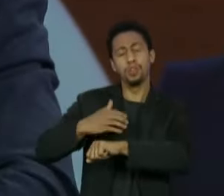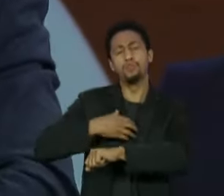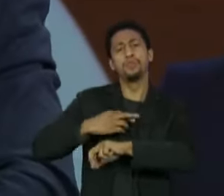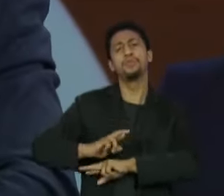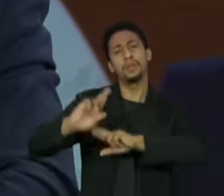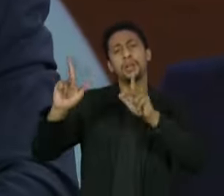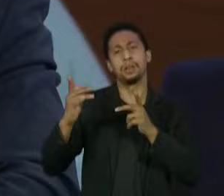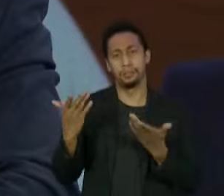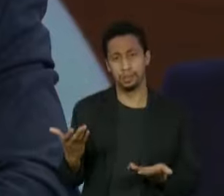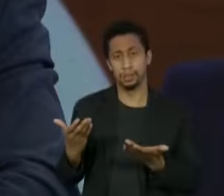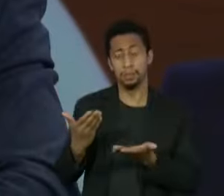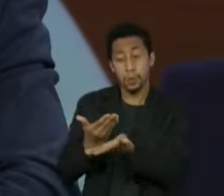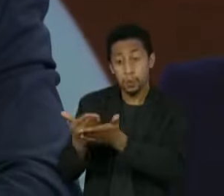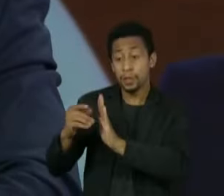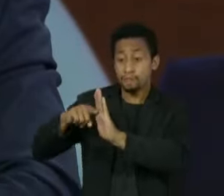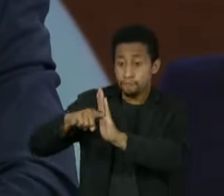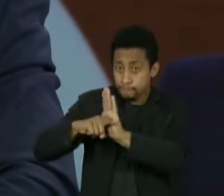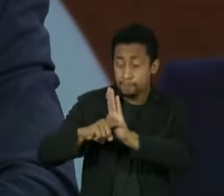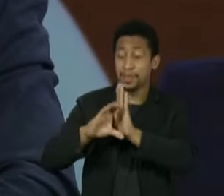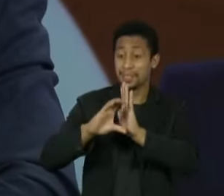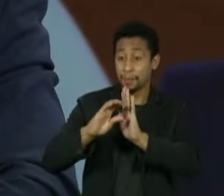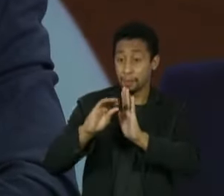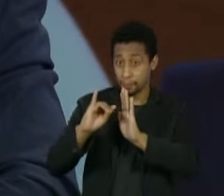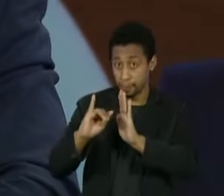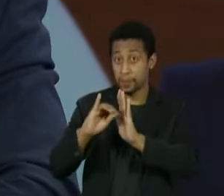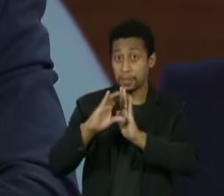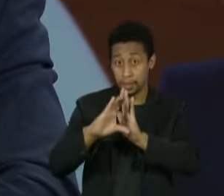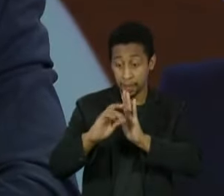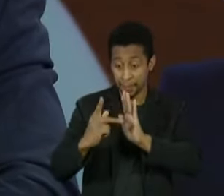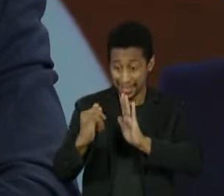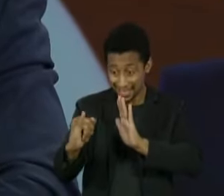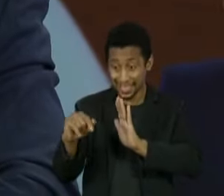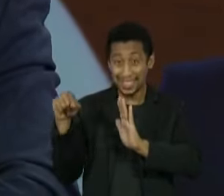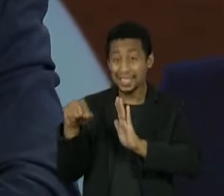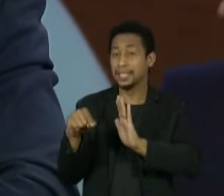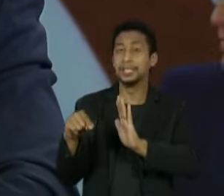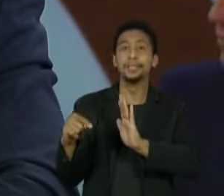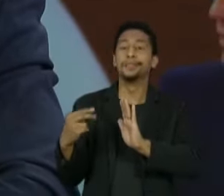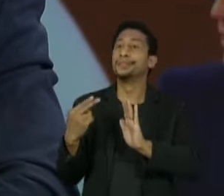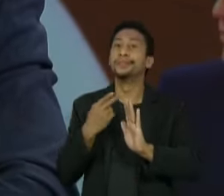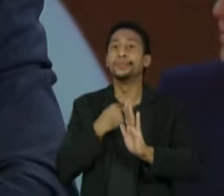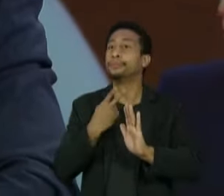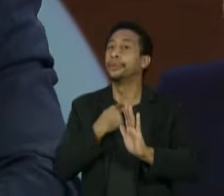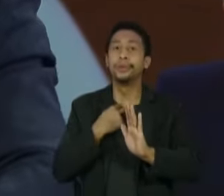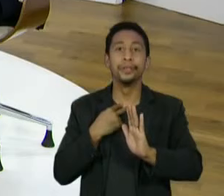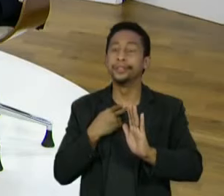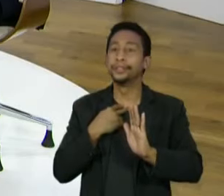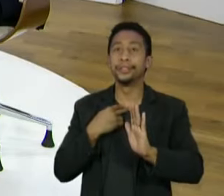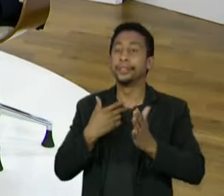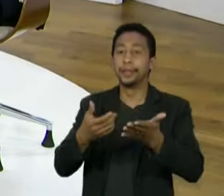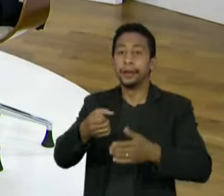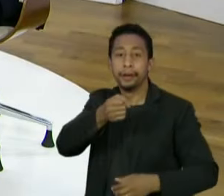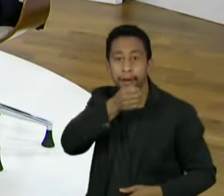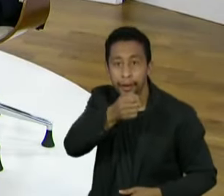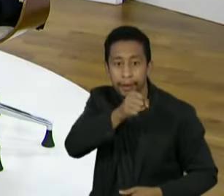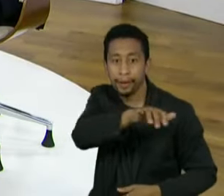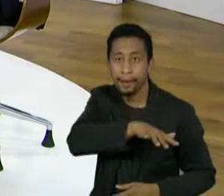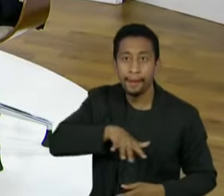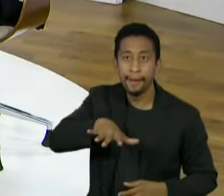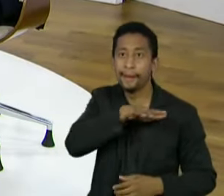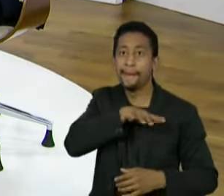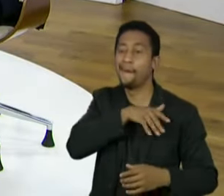comissão parlamentar de inquérito, ela não pode ser pautada pela imprensa. Você tem que pegar um fato